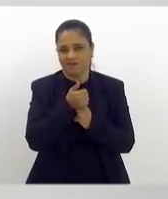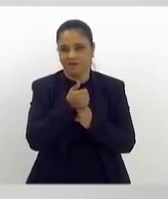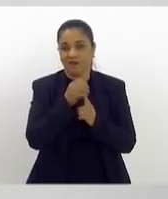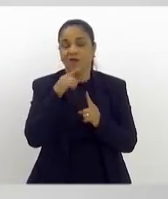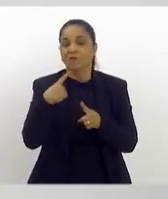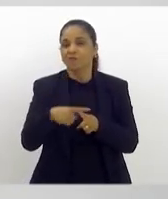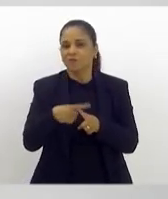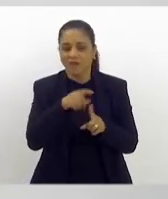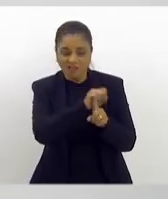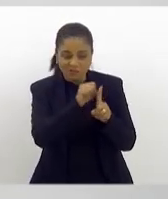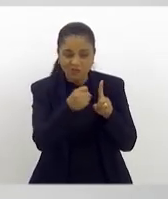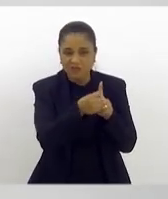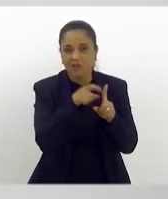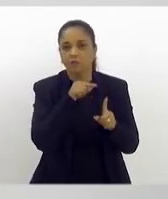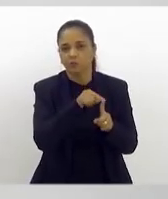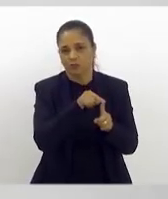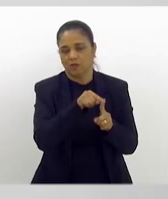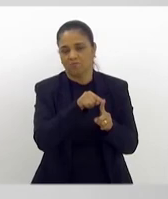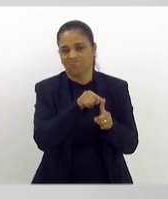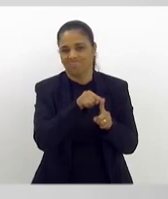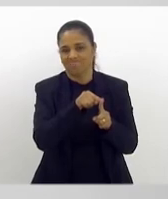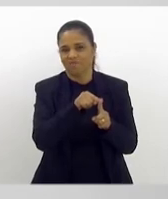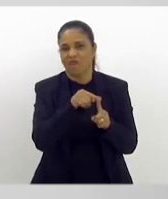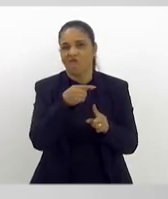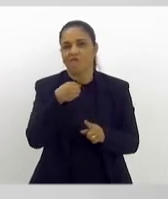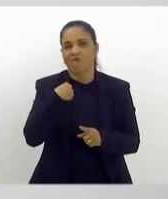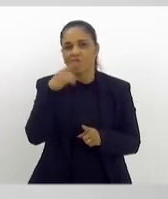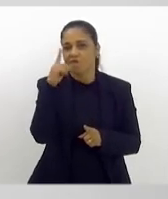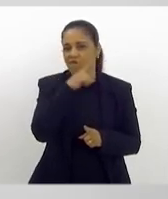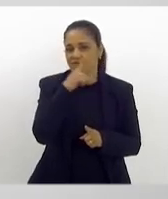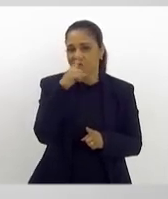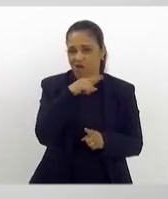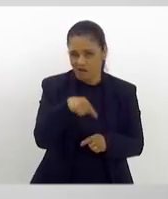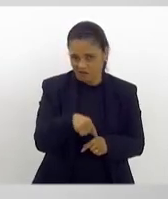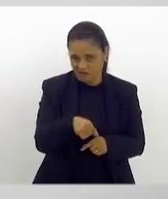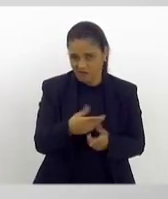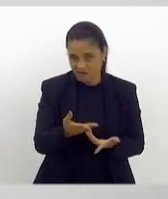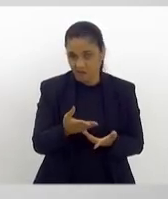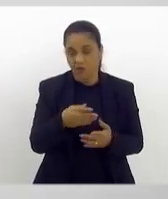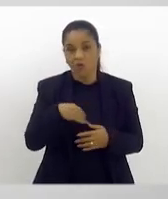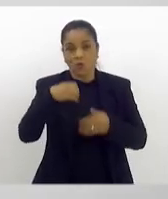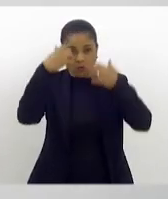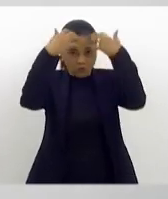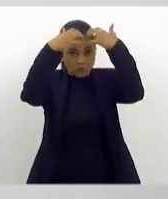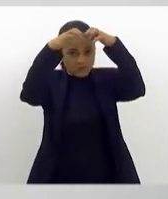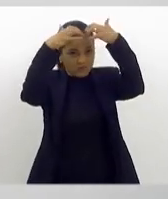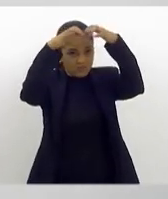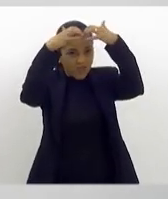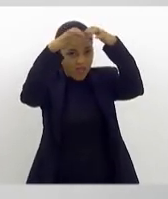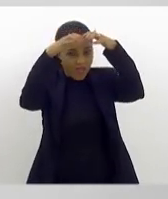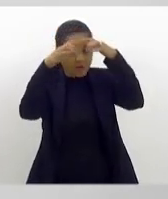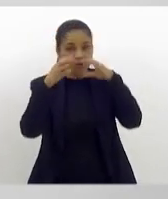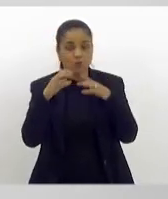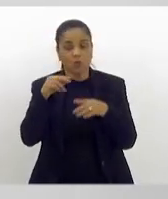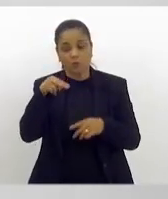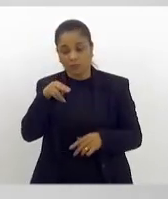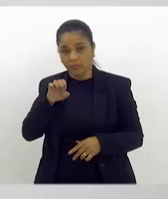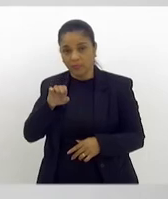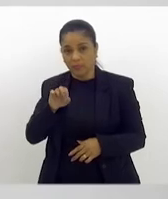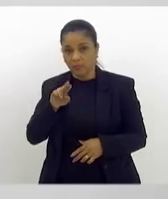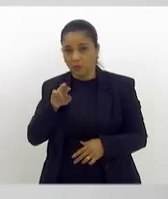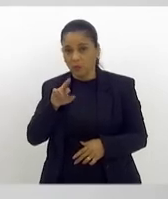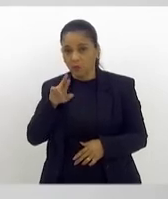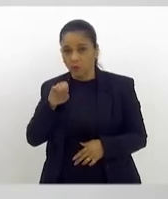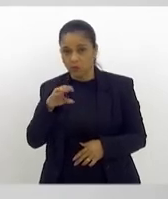é deficiente. O cérebro do autista, como neurocientista, eu venho estudando há muito tempo